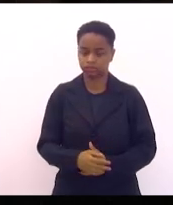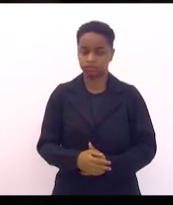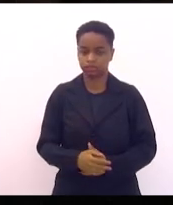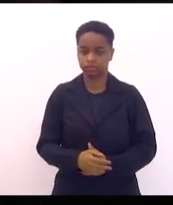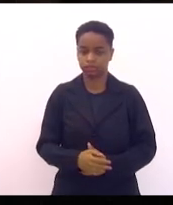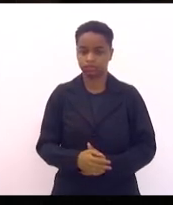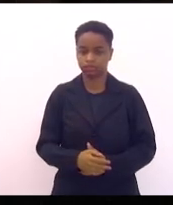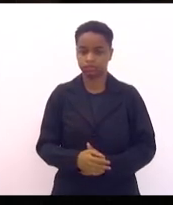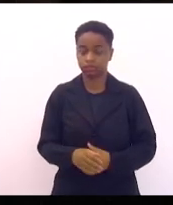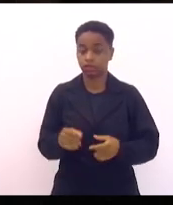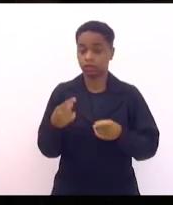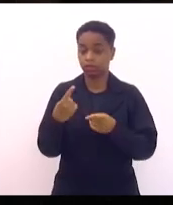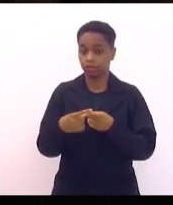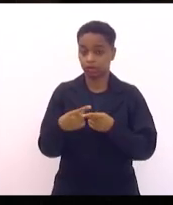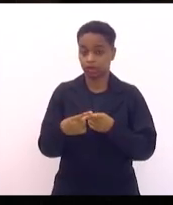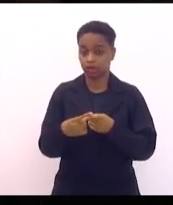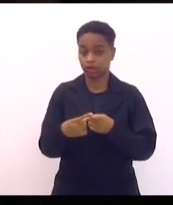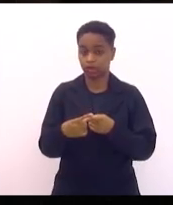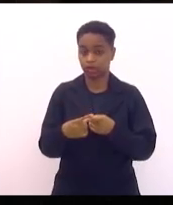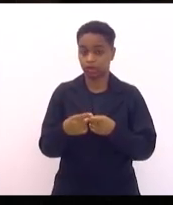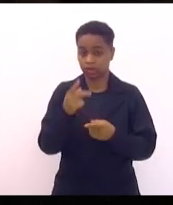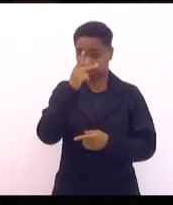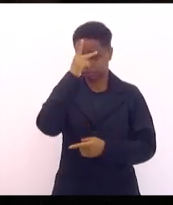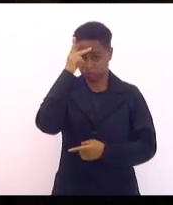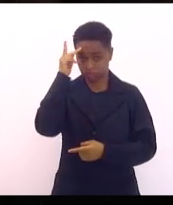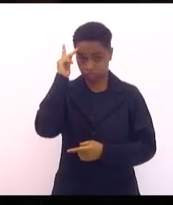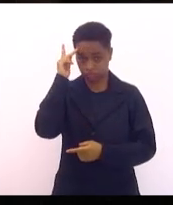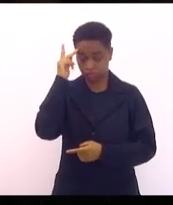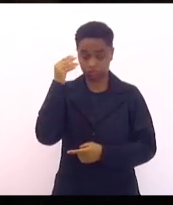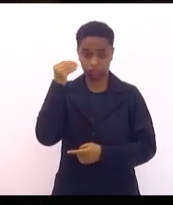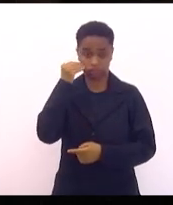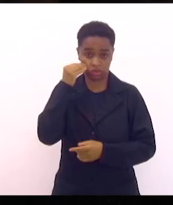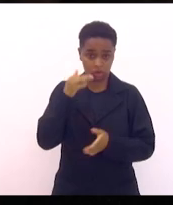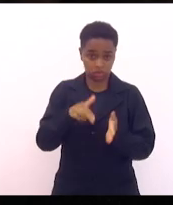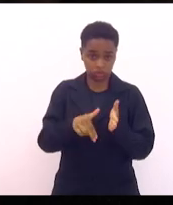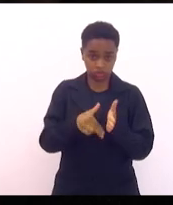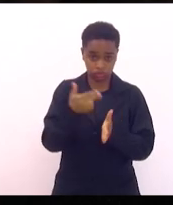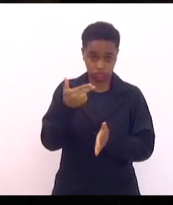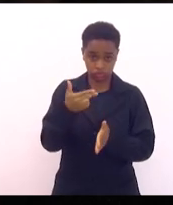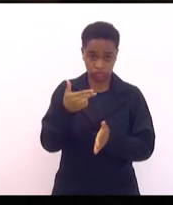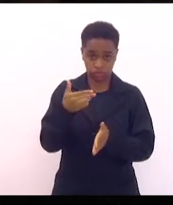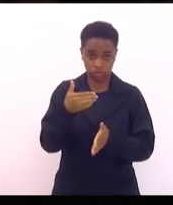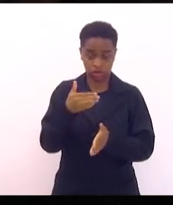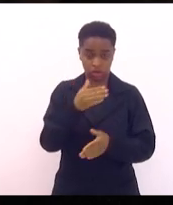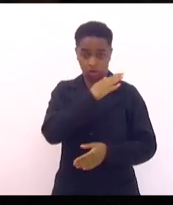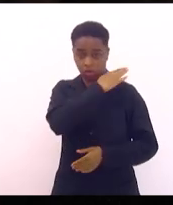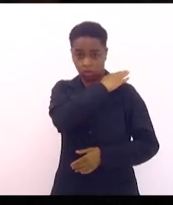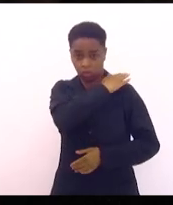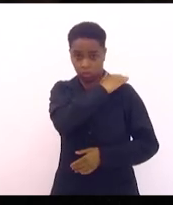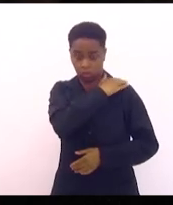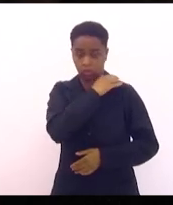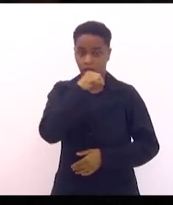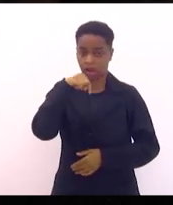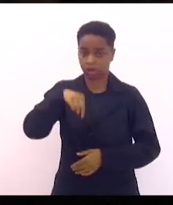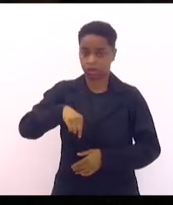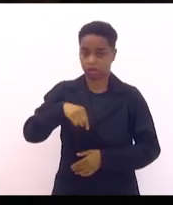um paciente que foi operar a coluna no hospital aqui no Rio de Janeiro,